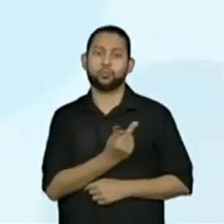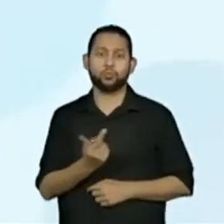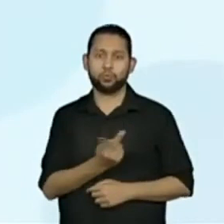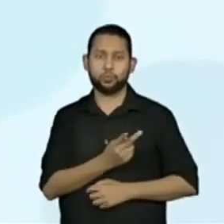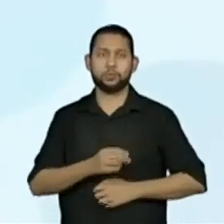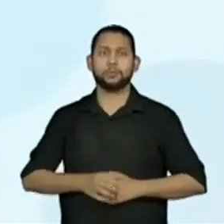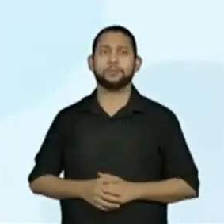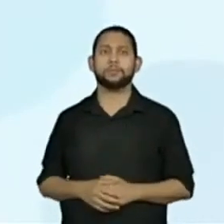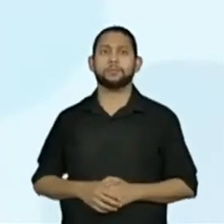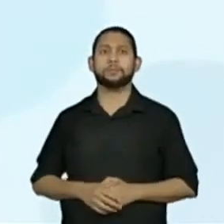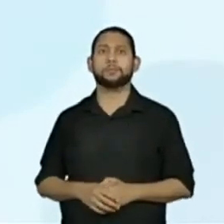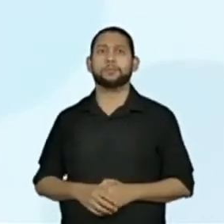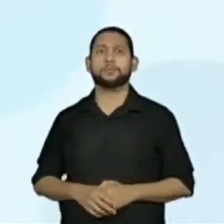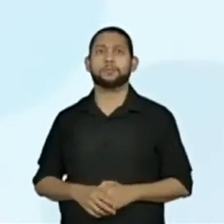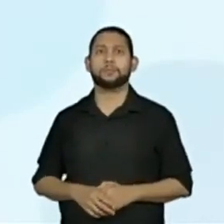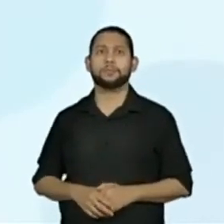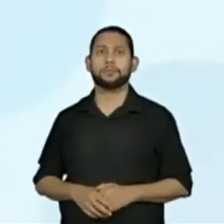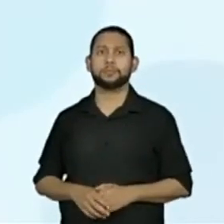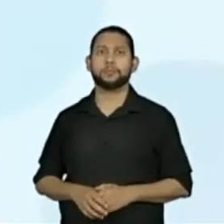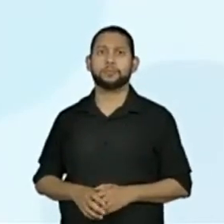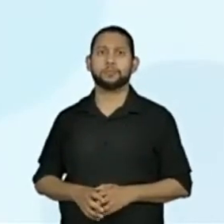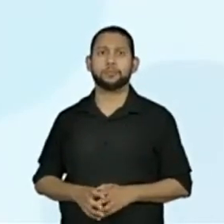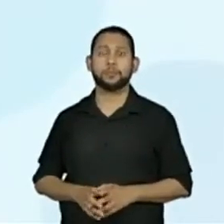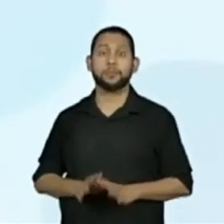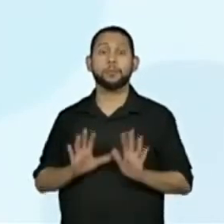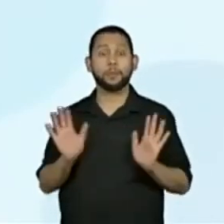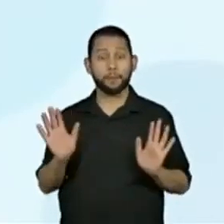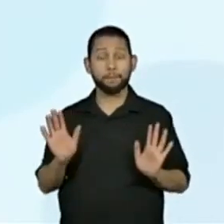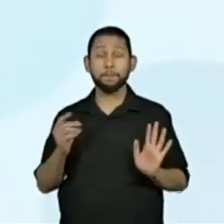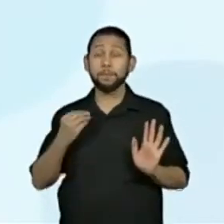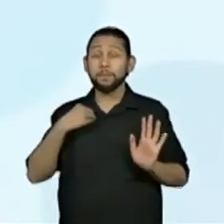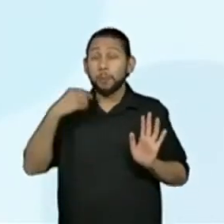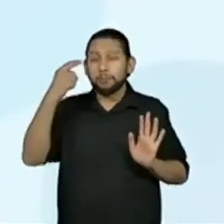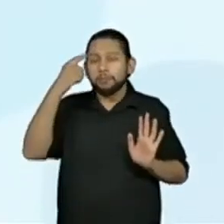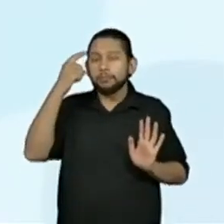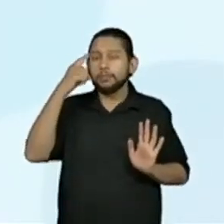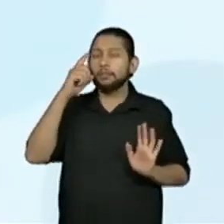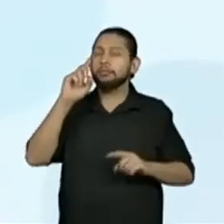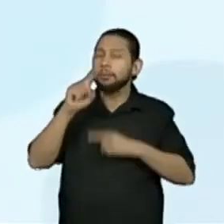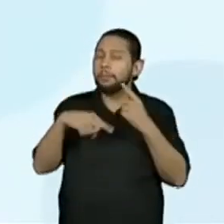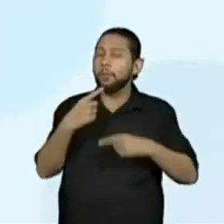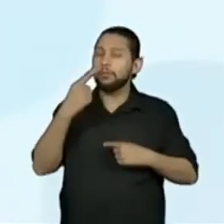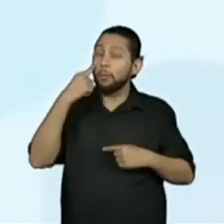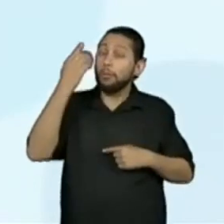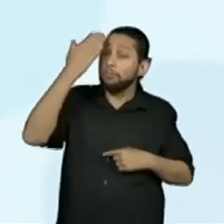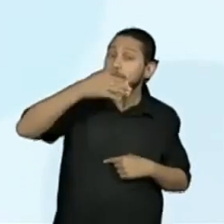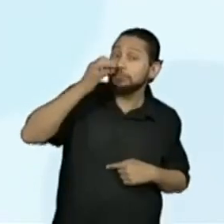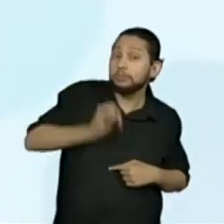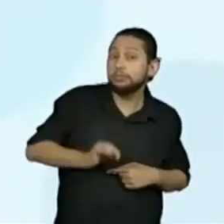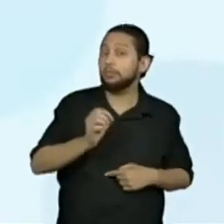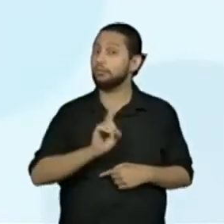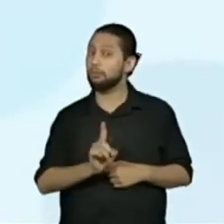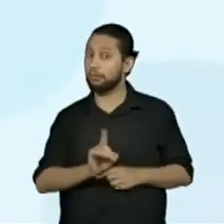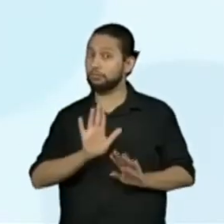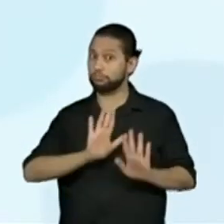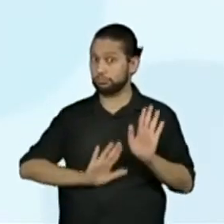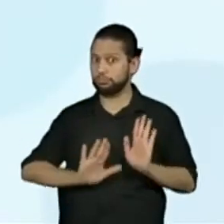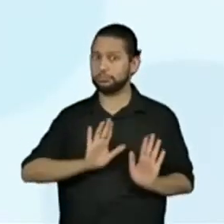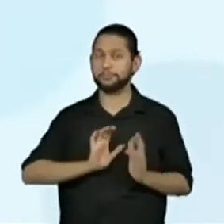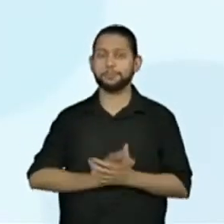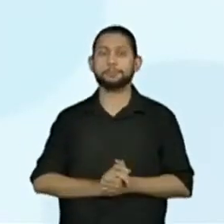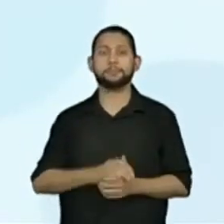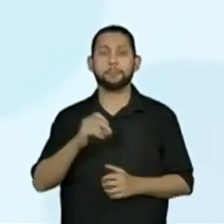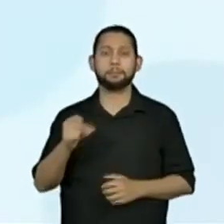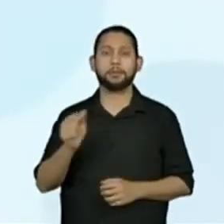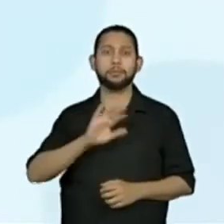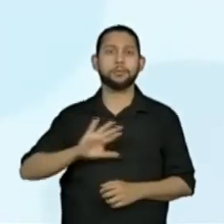Ou os dois? Mas a gente vai rever essa resposta. Vamos lá, então. Tela